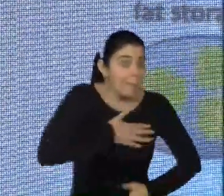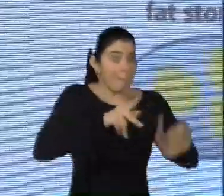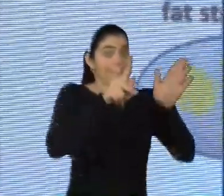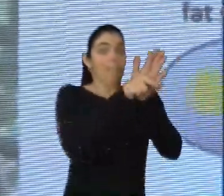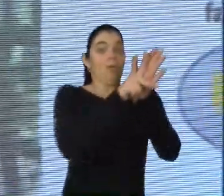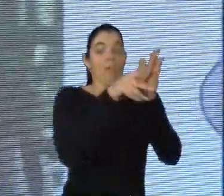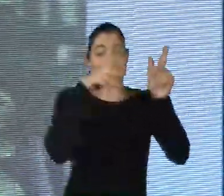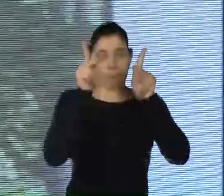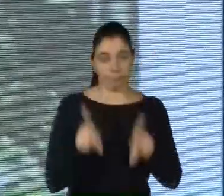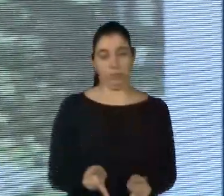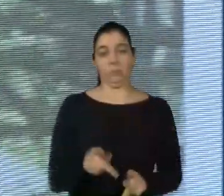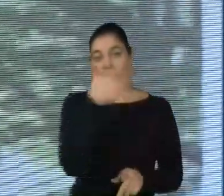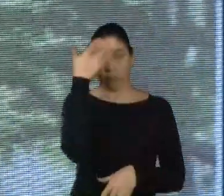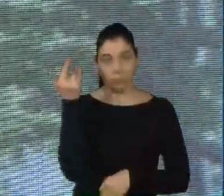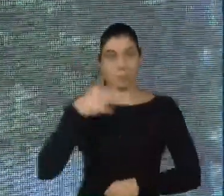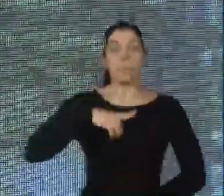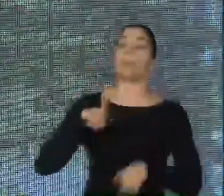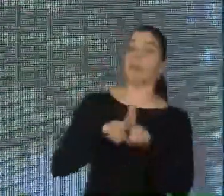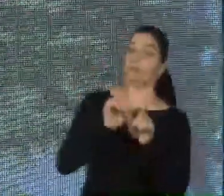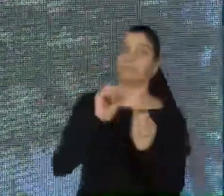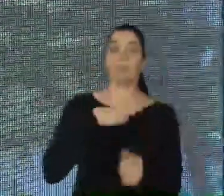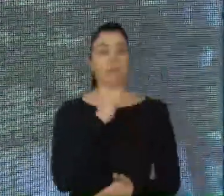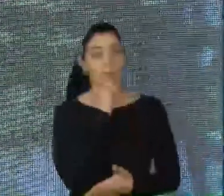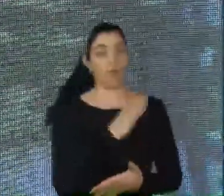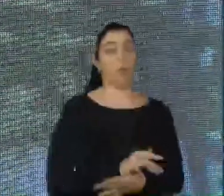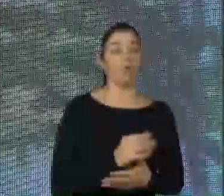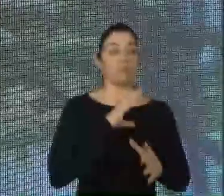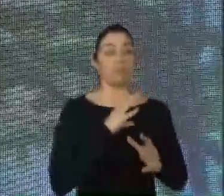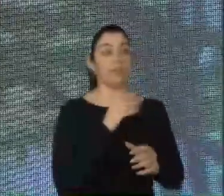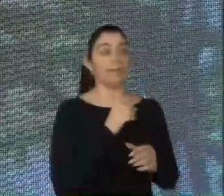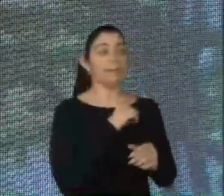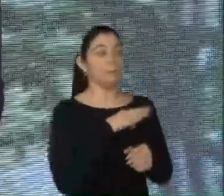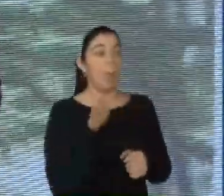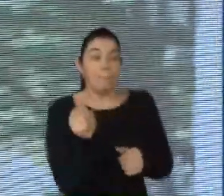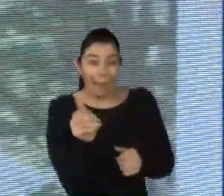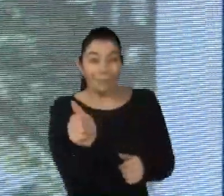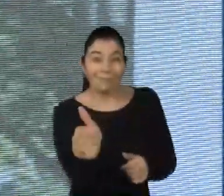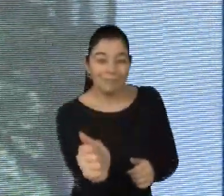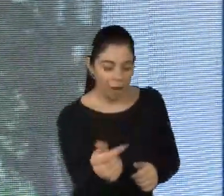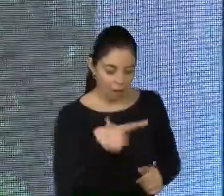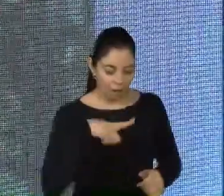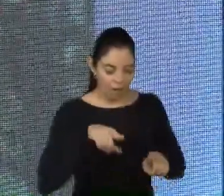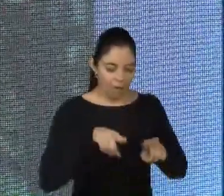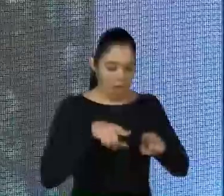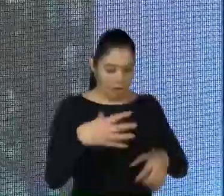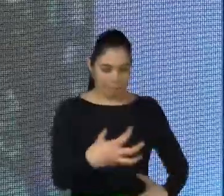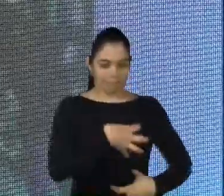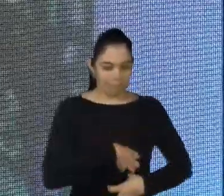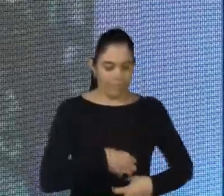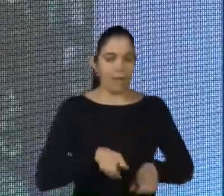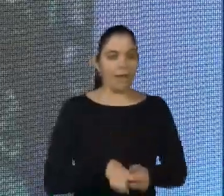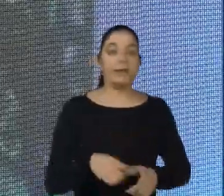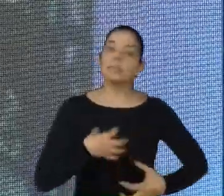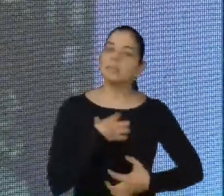trabalhos já mostram que, de acordo com esses bichos que nos habitam, nós mudamos, inclusive, a nossa sensação de